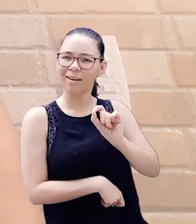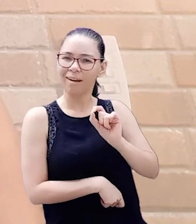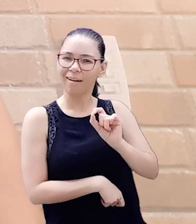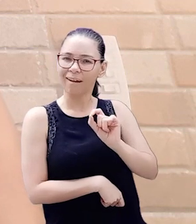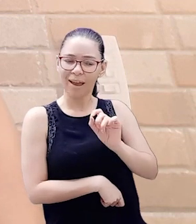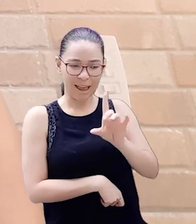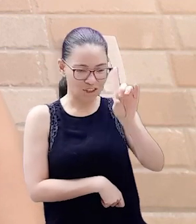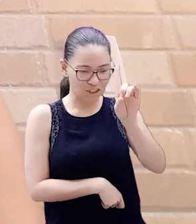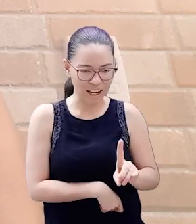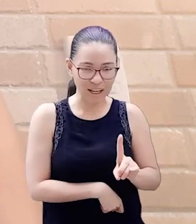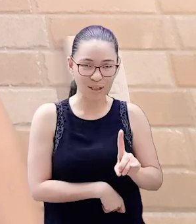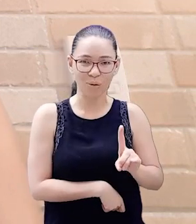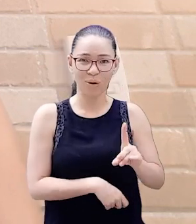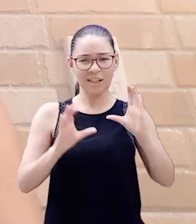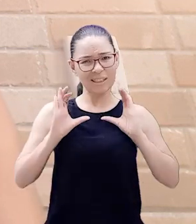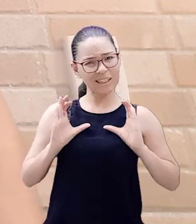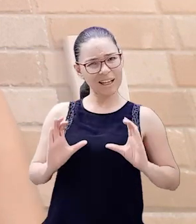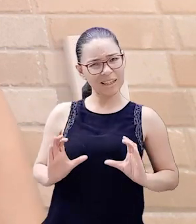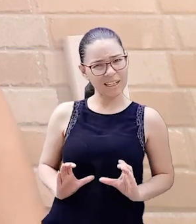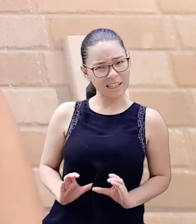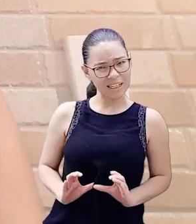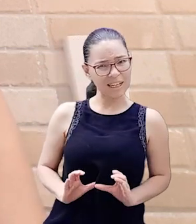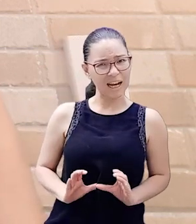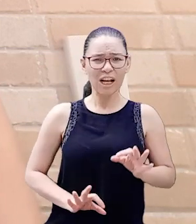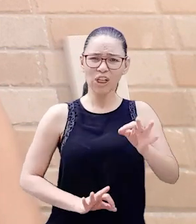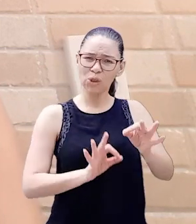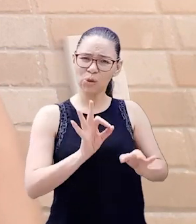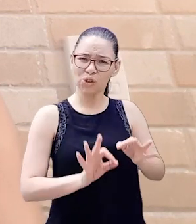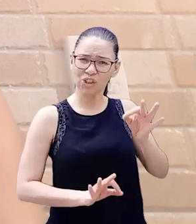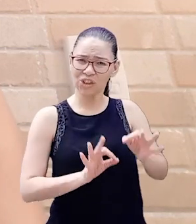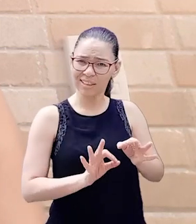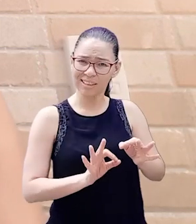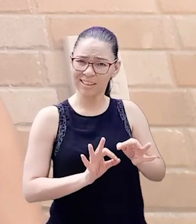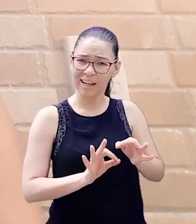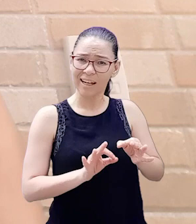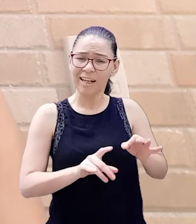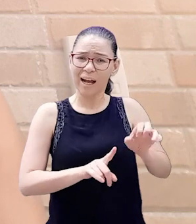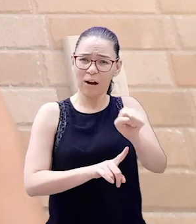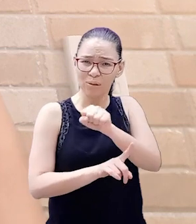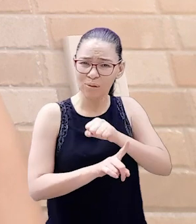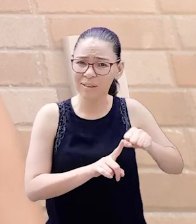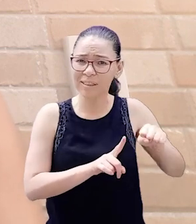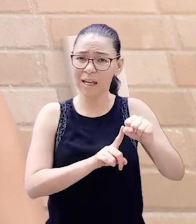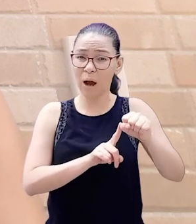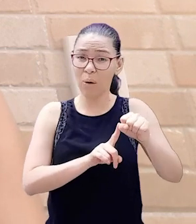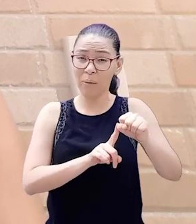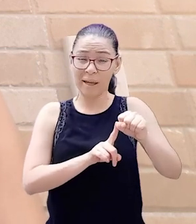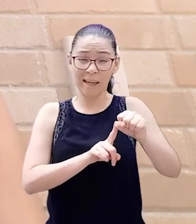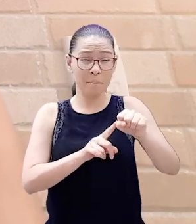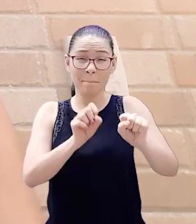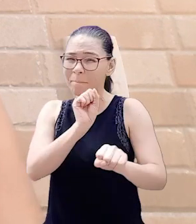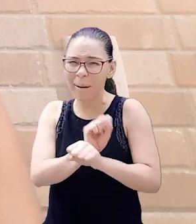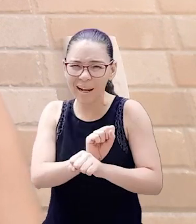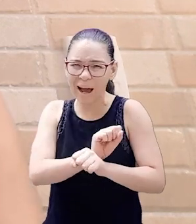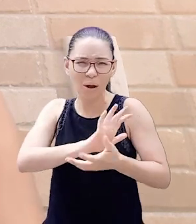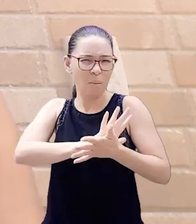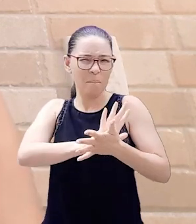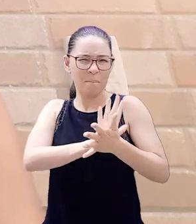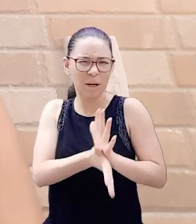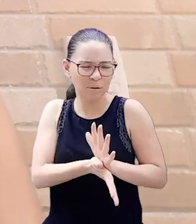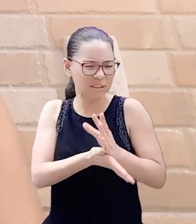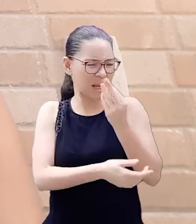de dignidade humana, à justiça social, ao enfrentamento ao racismo contra povos indígenas, ao